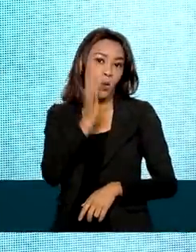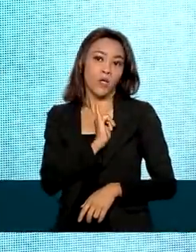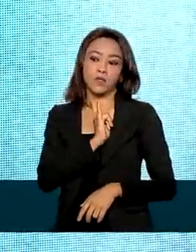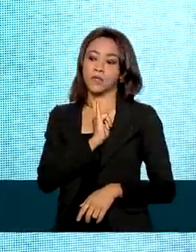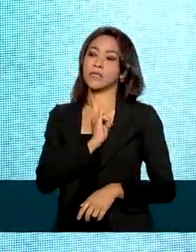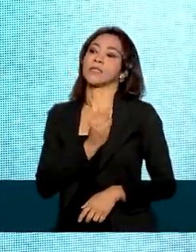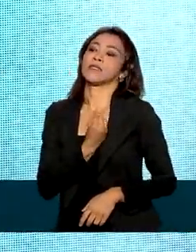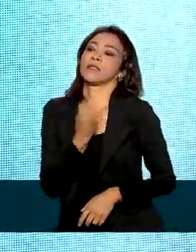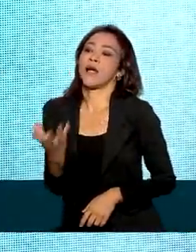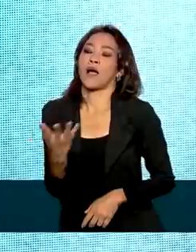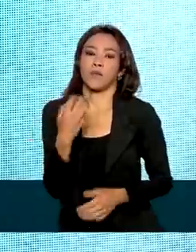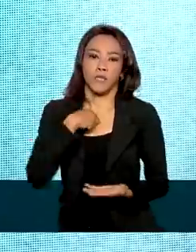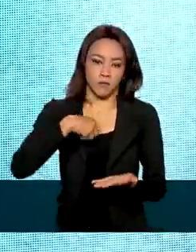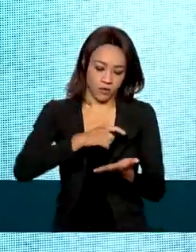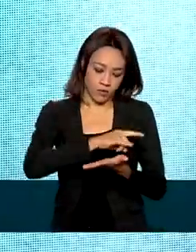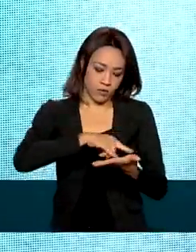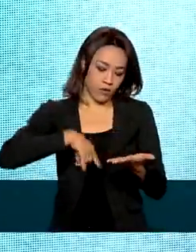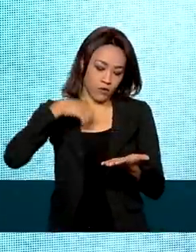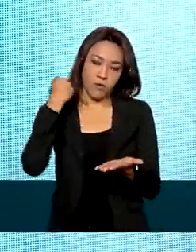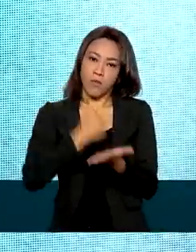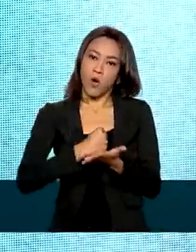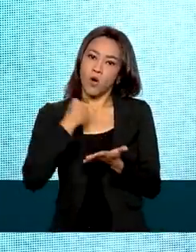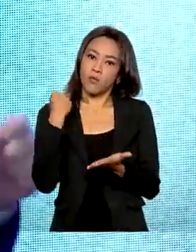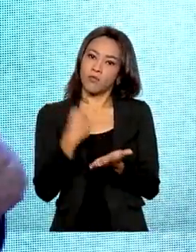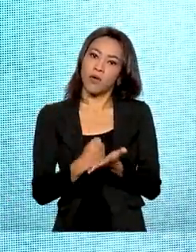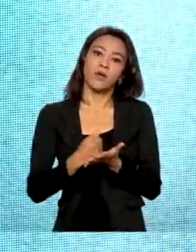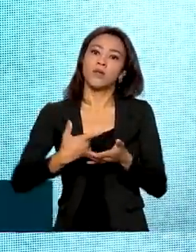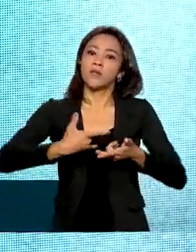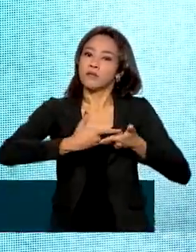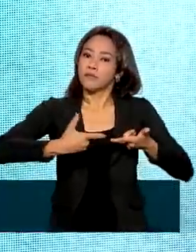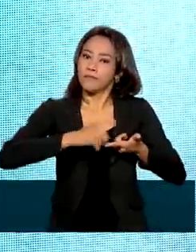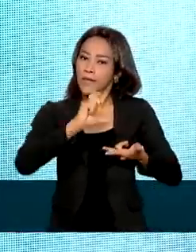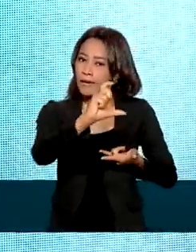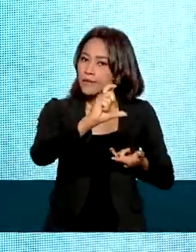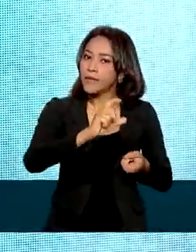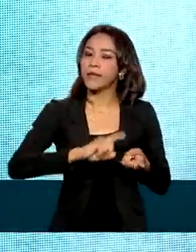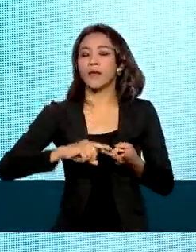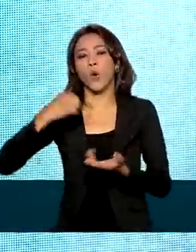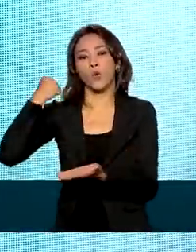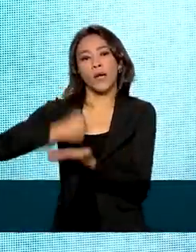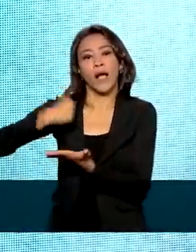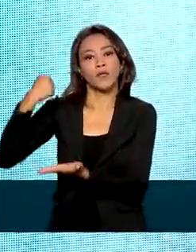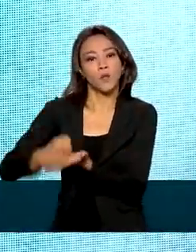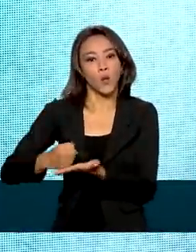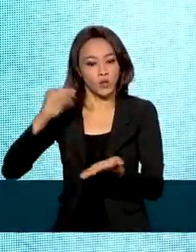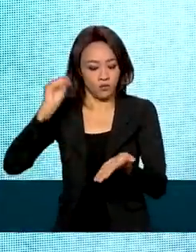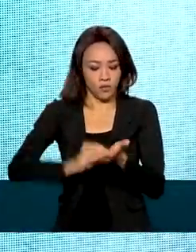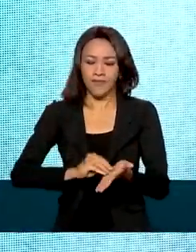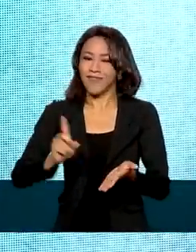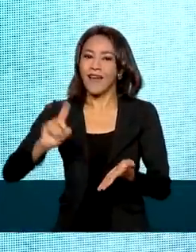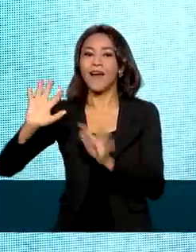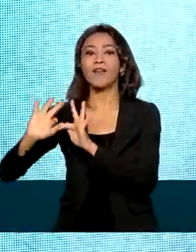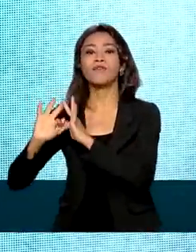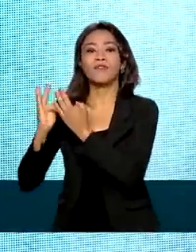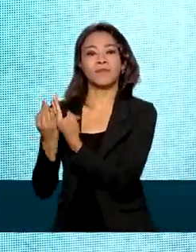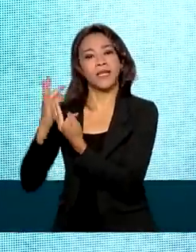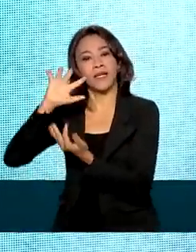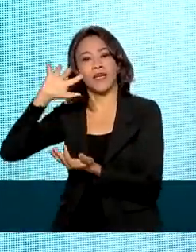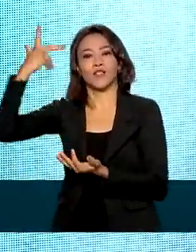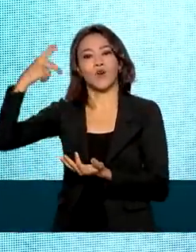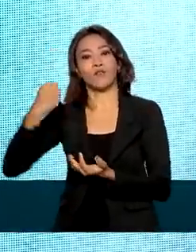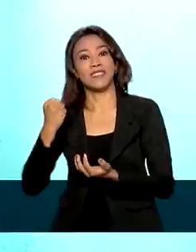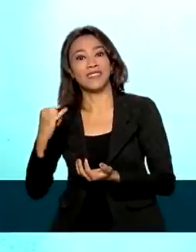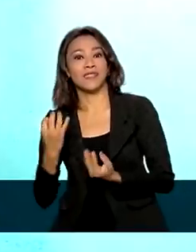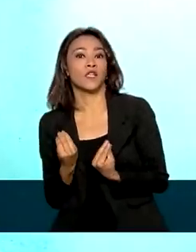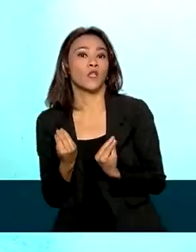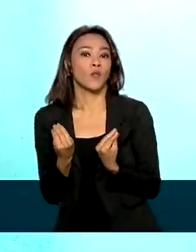basta estar registrado na sua carteira nacional de habilitação, não basta ter um registro em cartório. A família é quem tem a aprovar e dar a palavra final